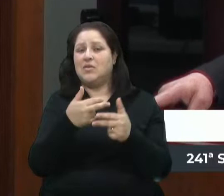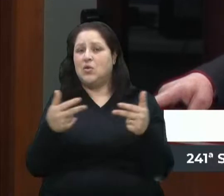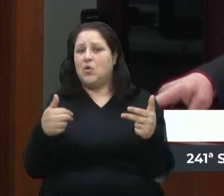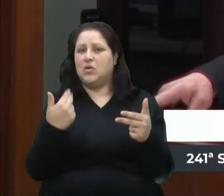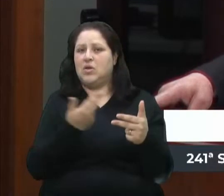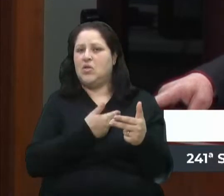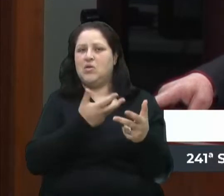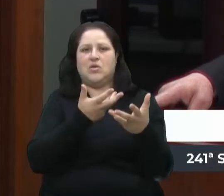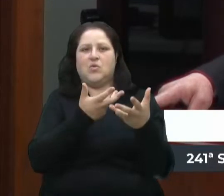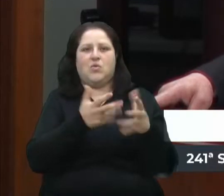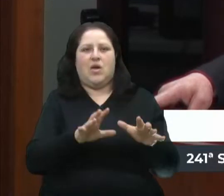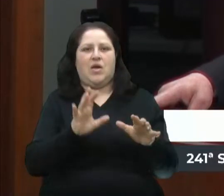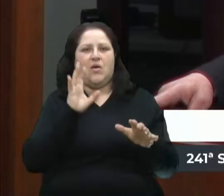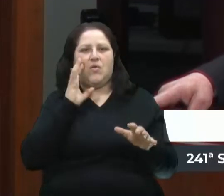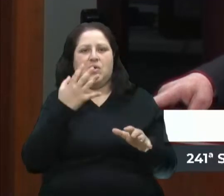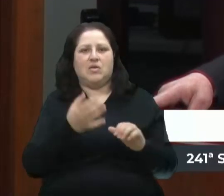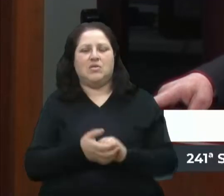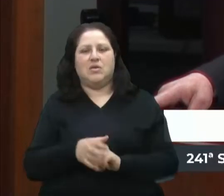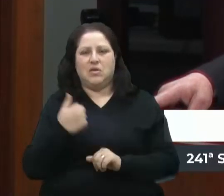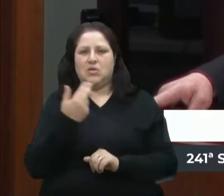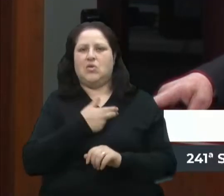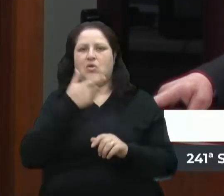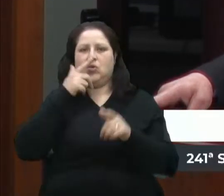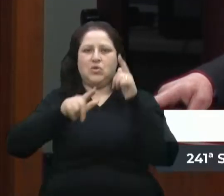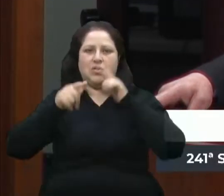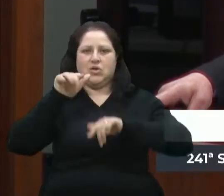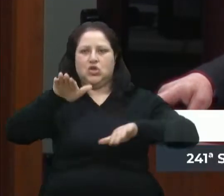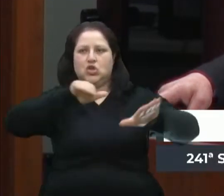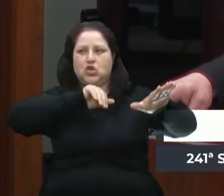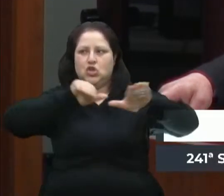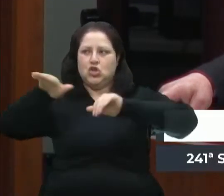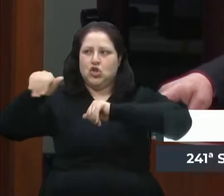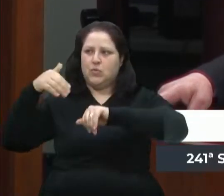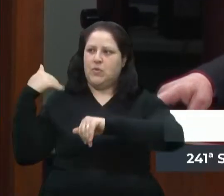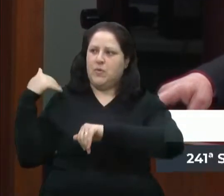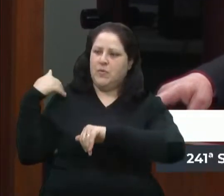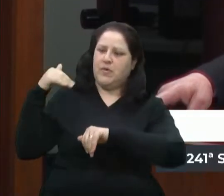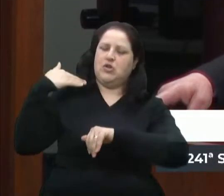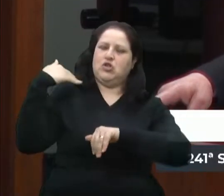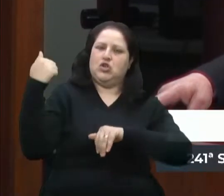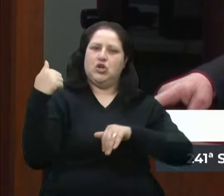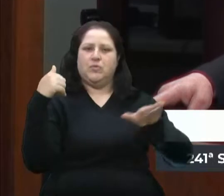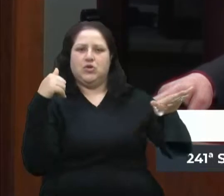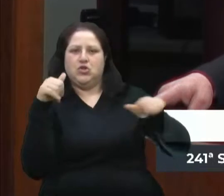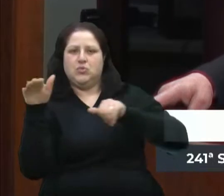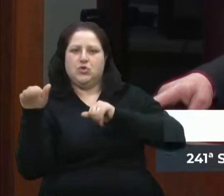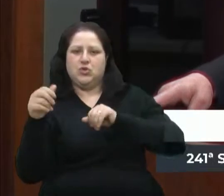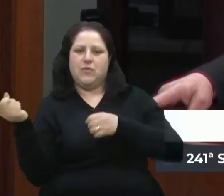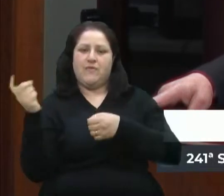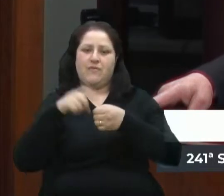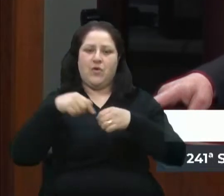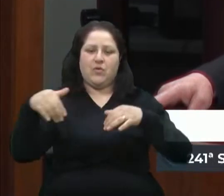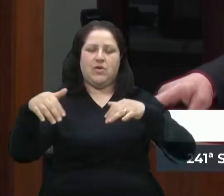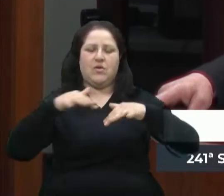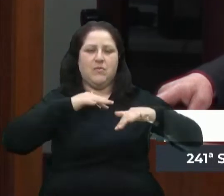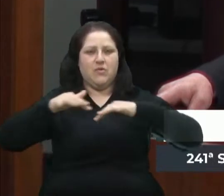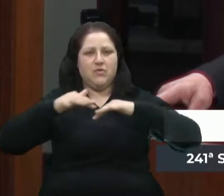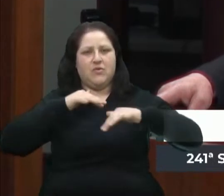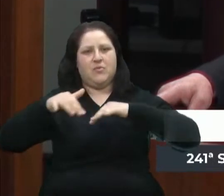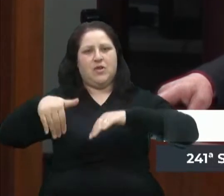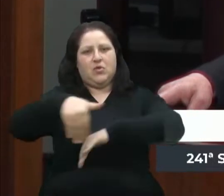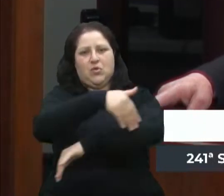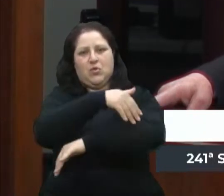não queremos que aconteça, nós poderemos chamar uns aos outros e voltarmos às ruas e sim, então,